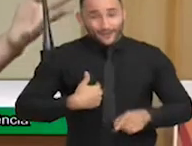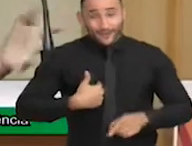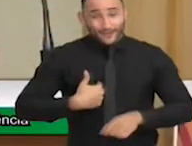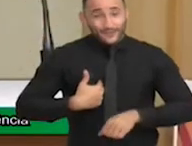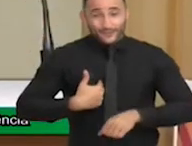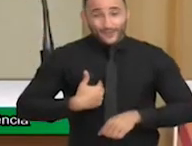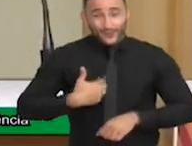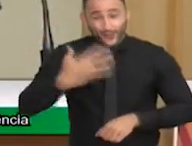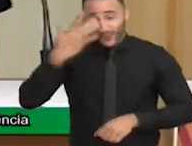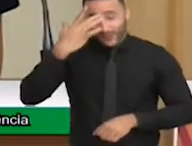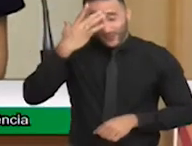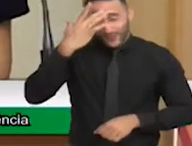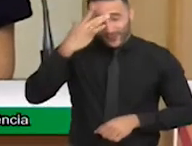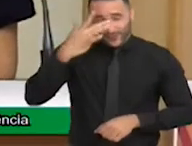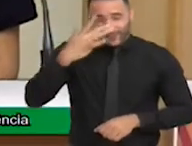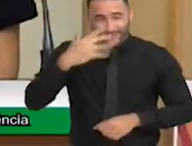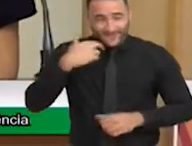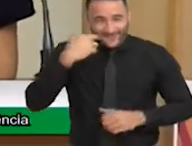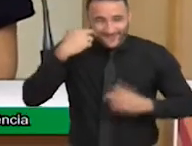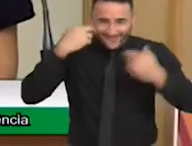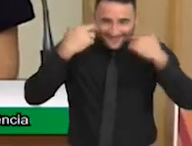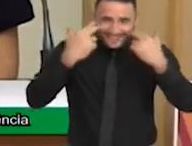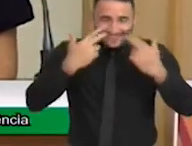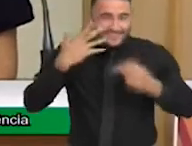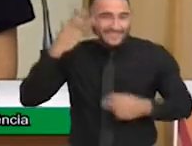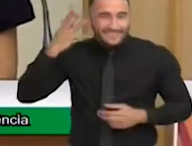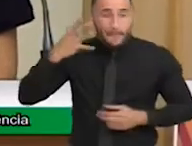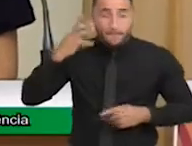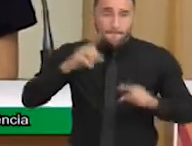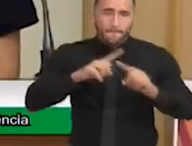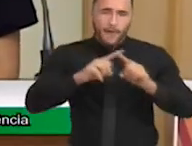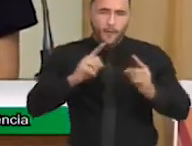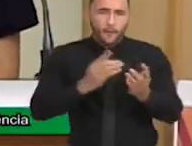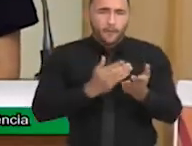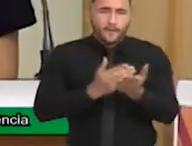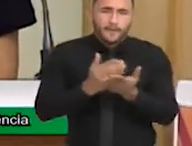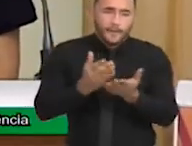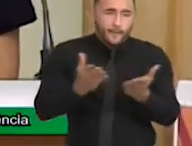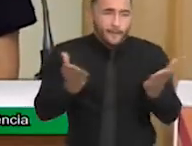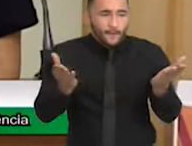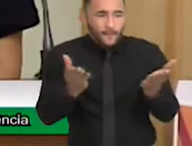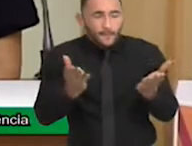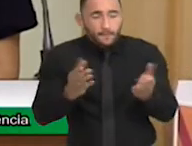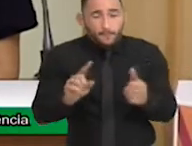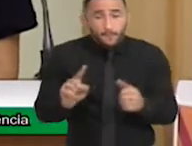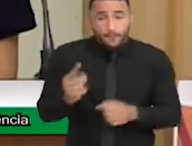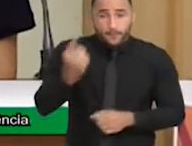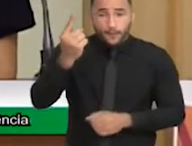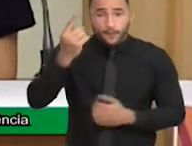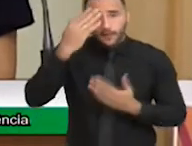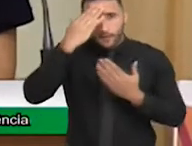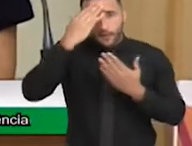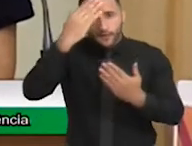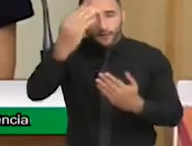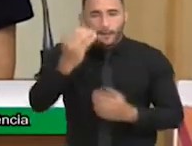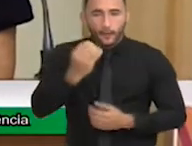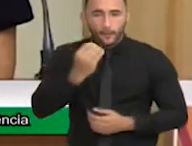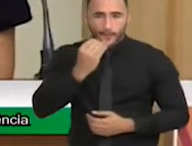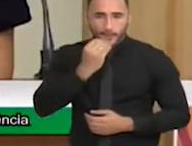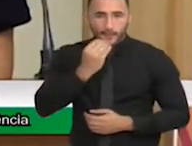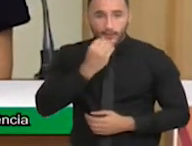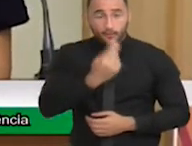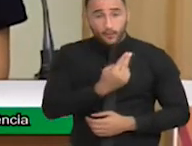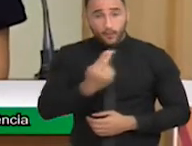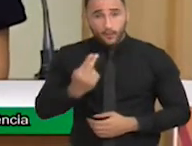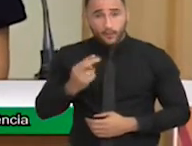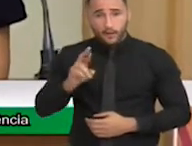falar em público. Gostaria de iniciar essa fala com o nosso agradecimento por essa oportunidade. Meu nome é